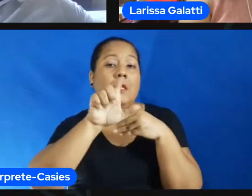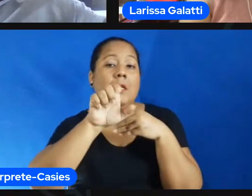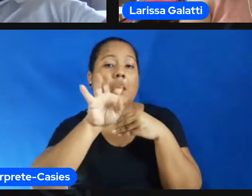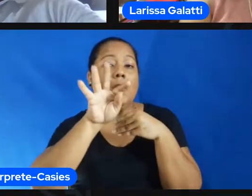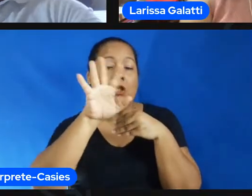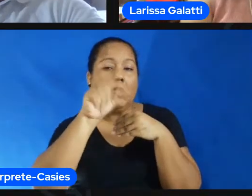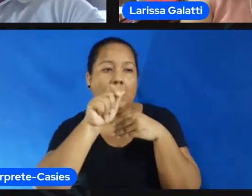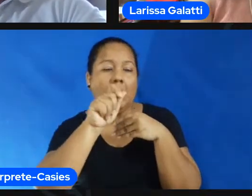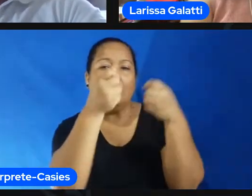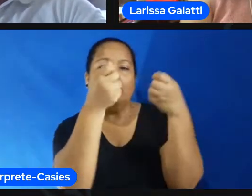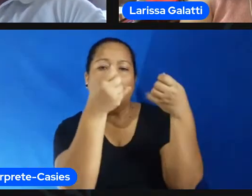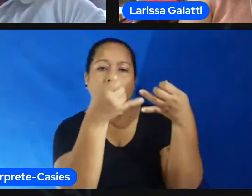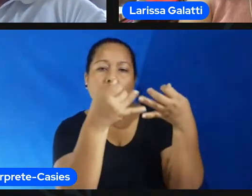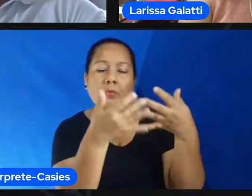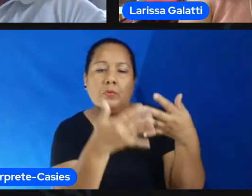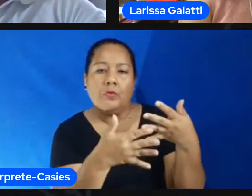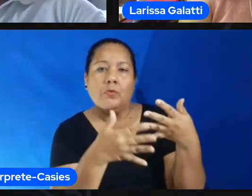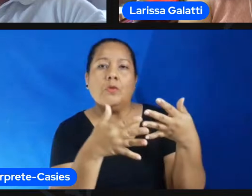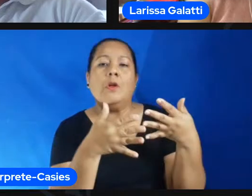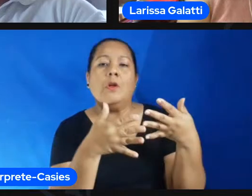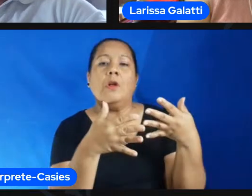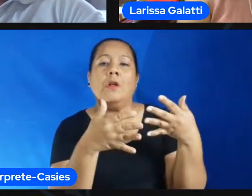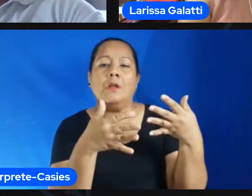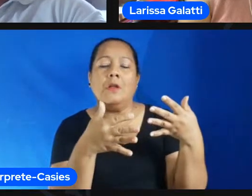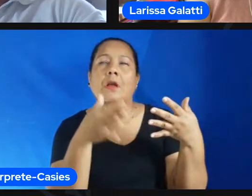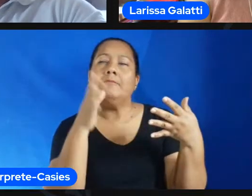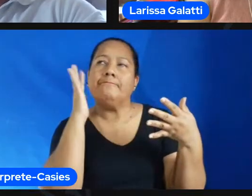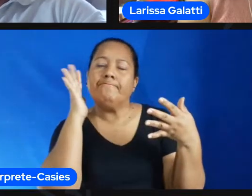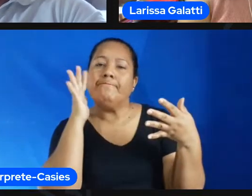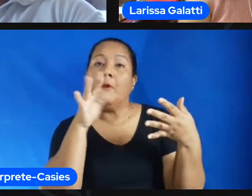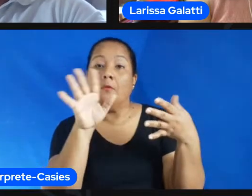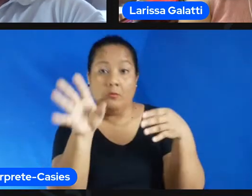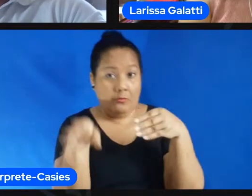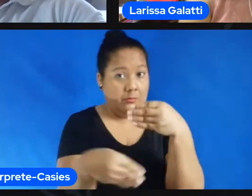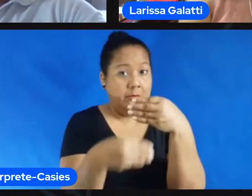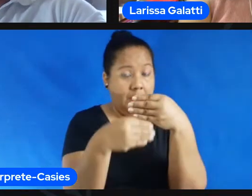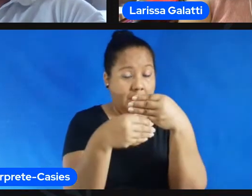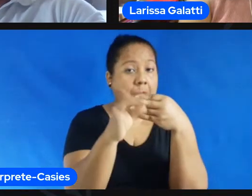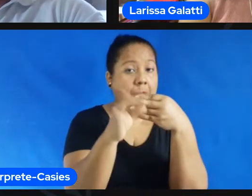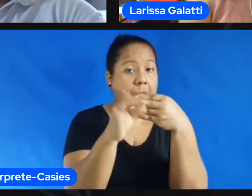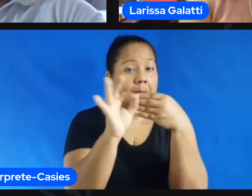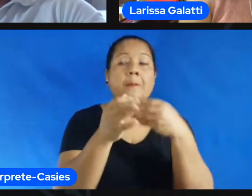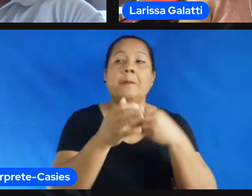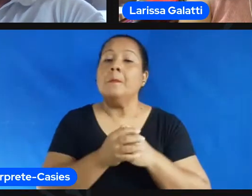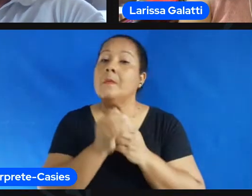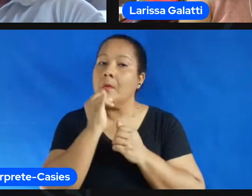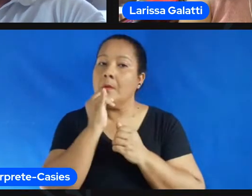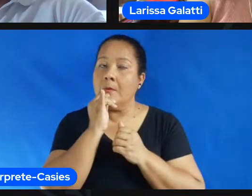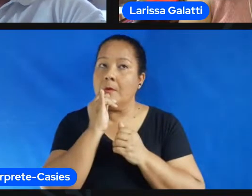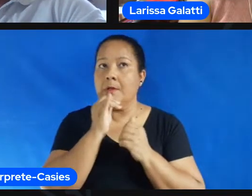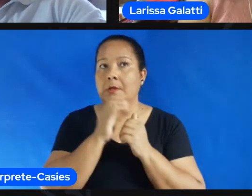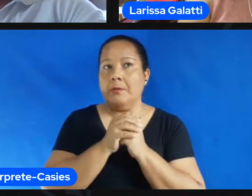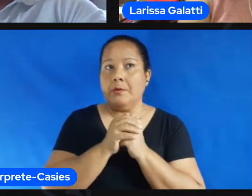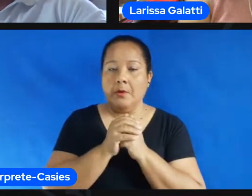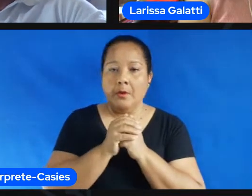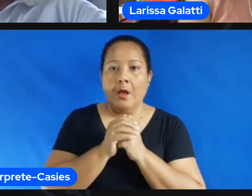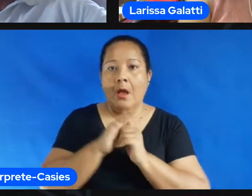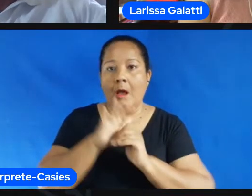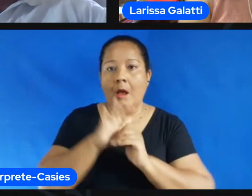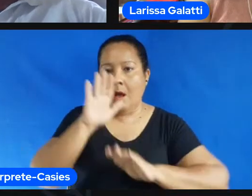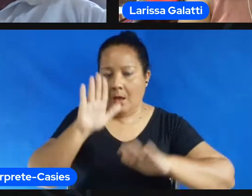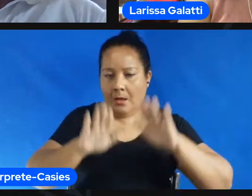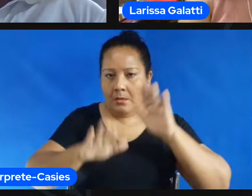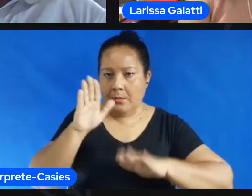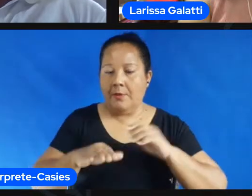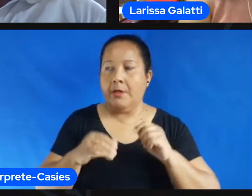pelo seu comentário talvez você até estude o tema né e realmente isso aparece com muita força por quê porque eu